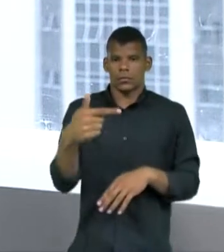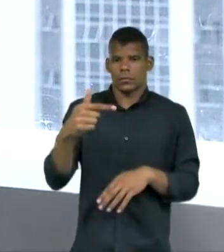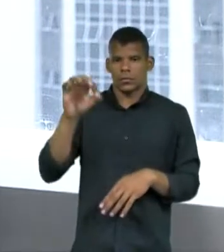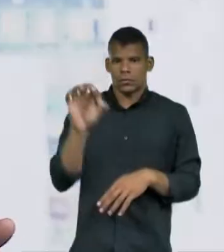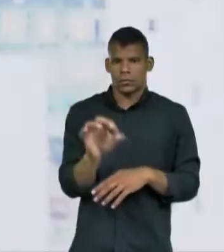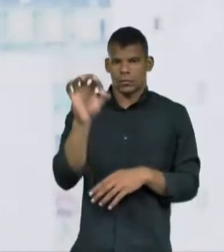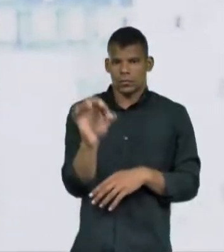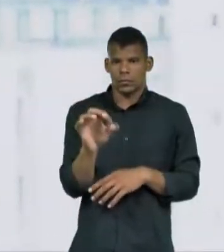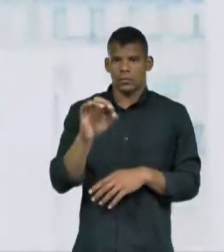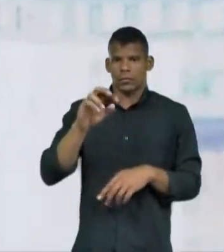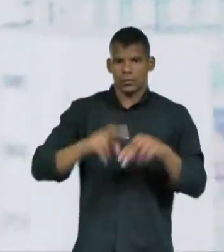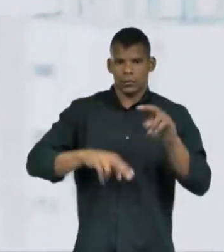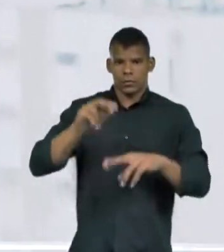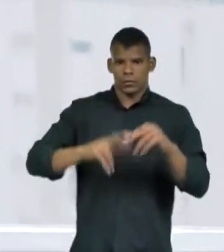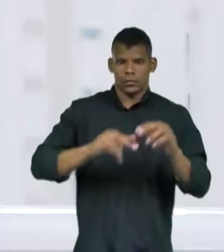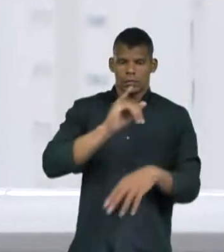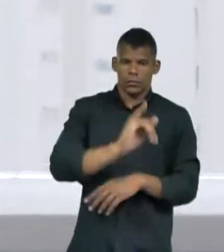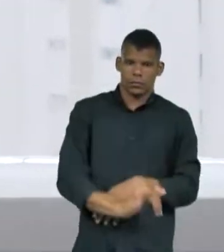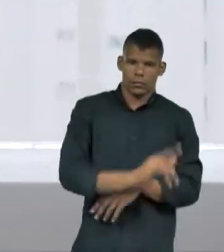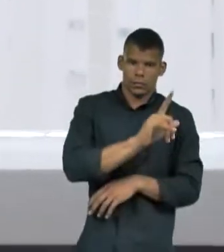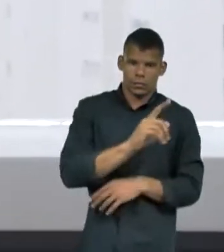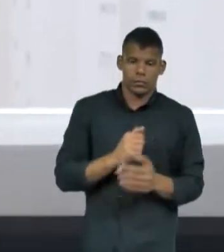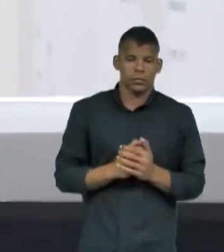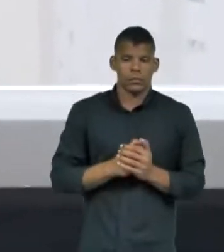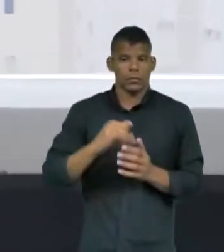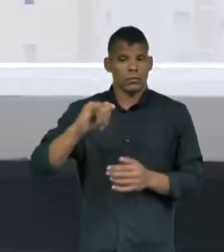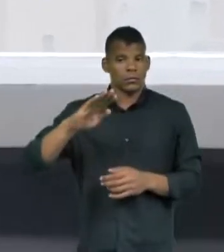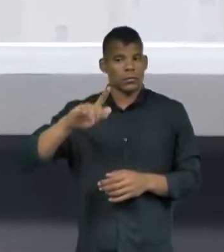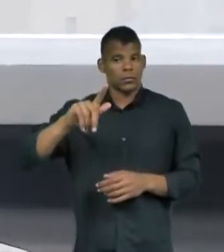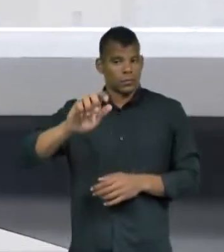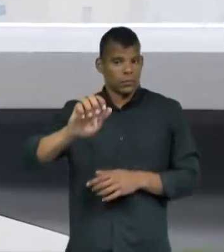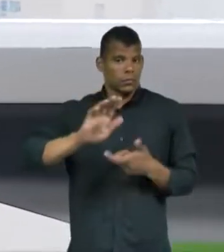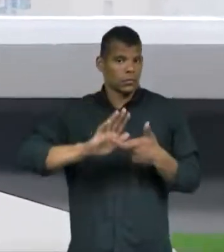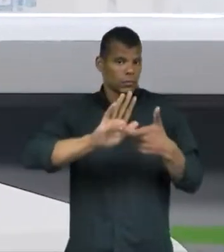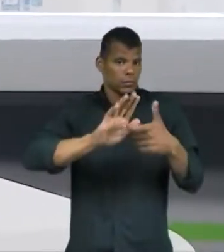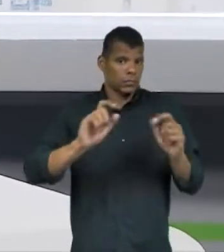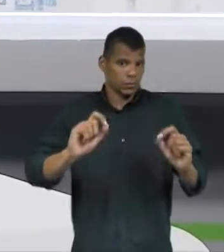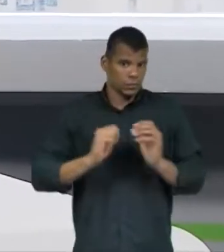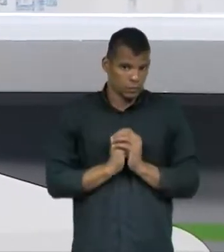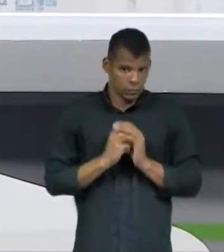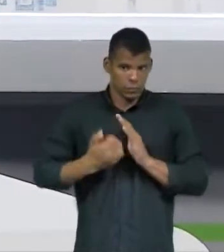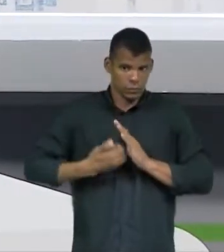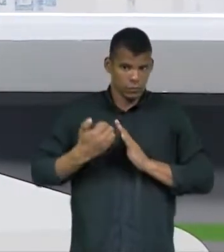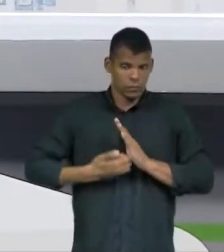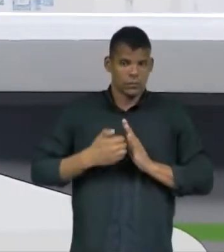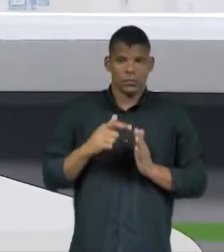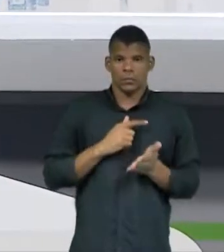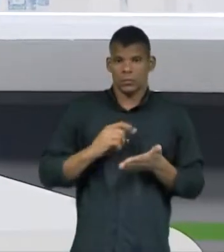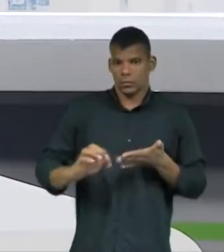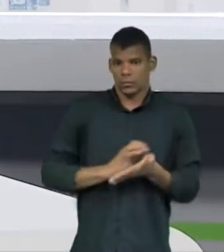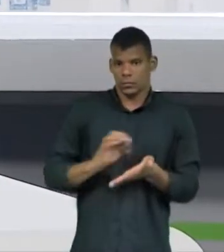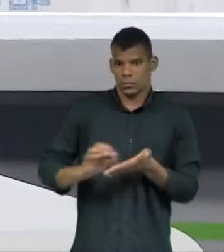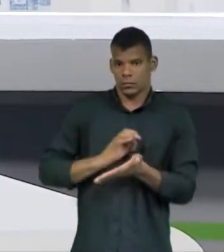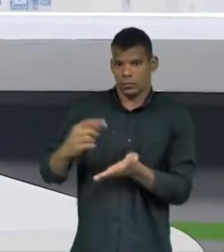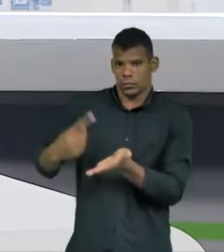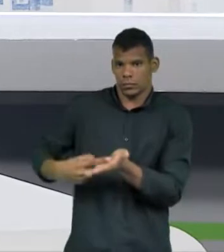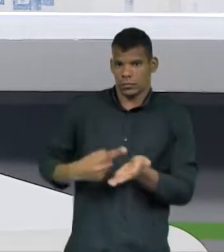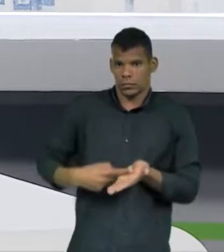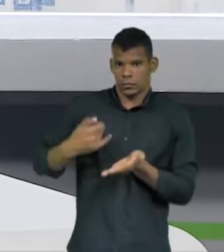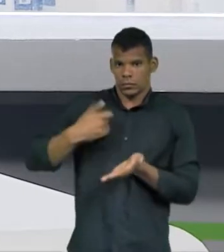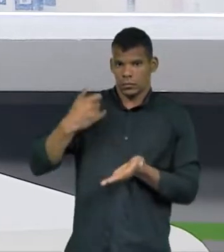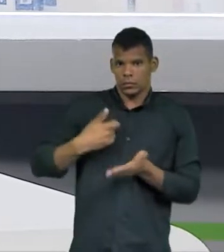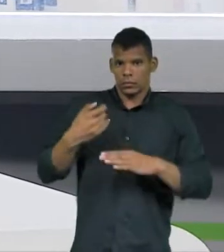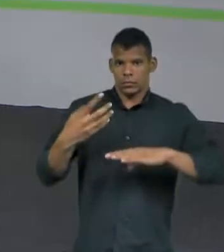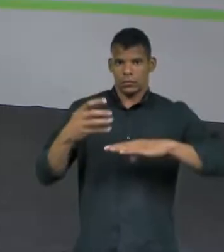julho. E os dados do IBGE revelam que empresas ampliam as contratações de profissionais com idades acima de